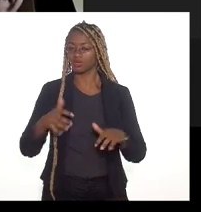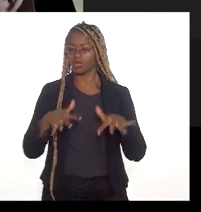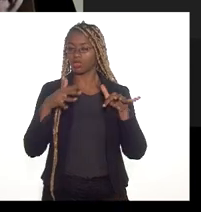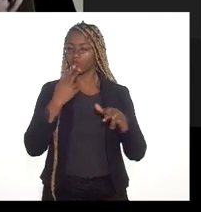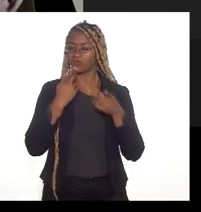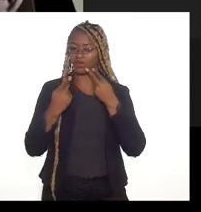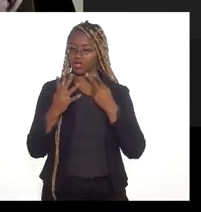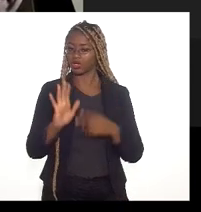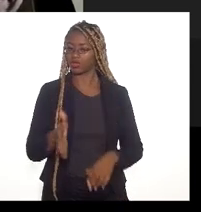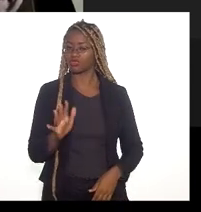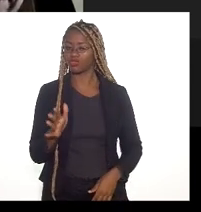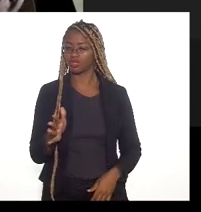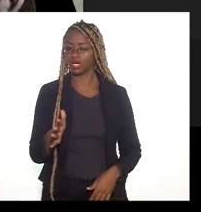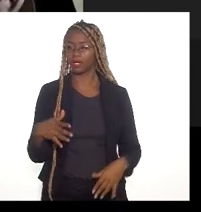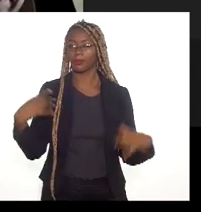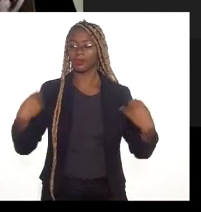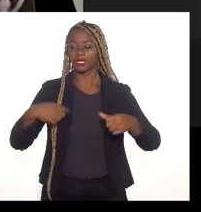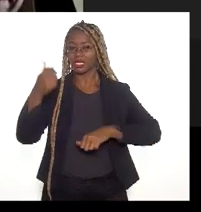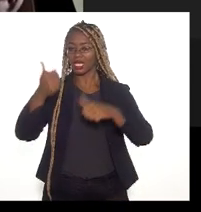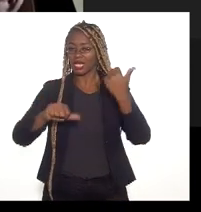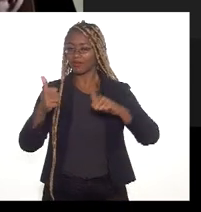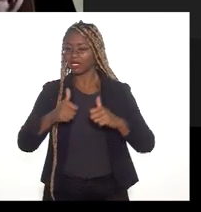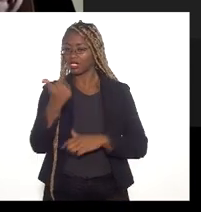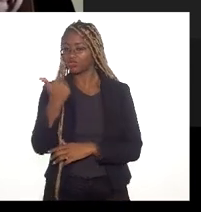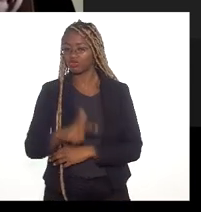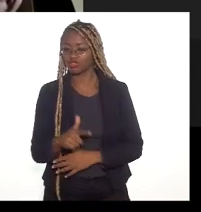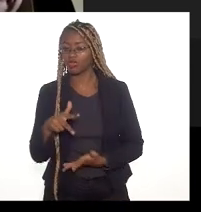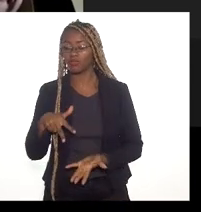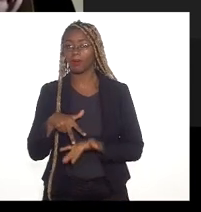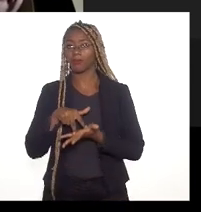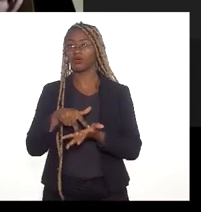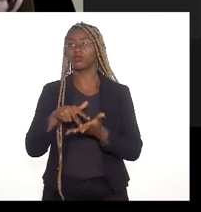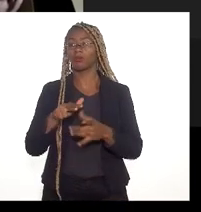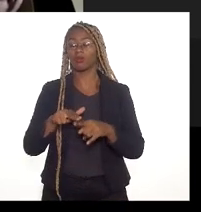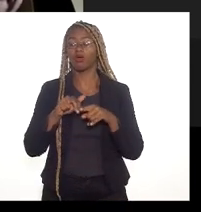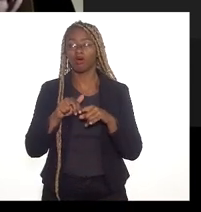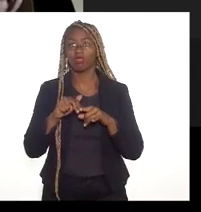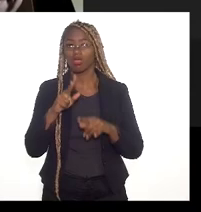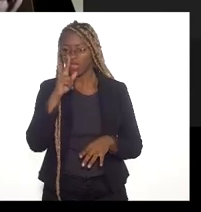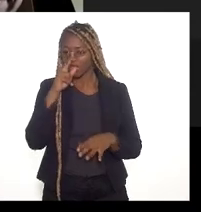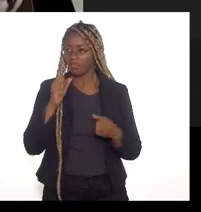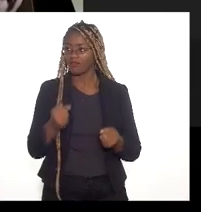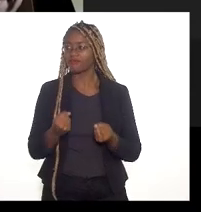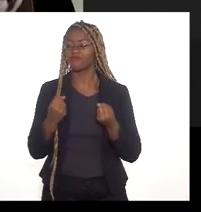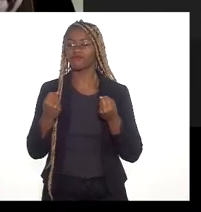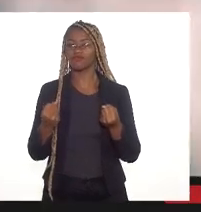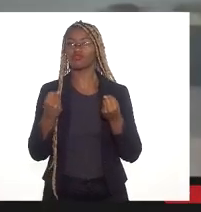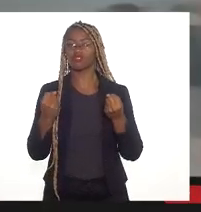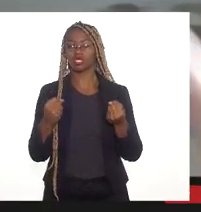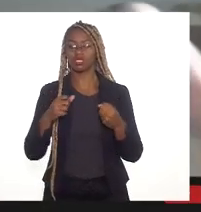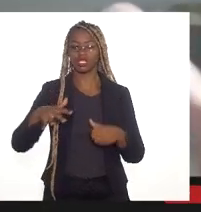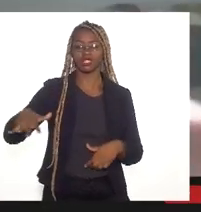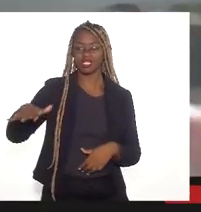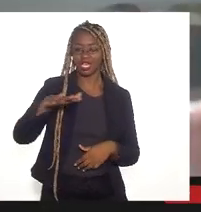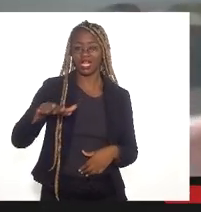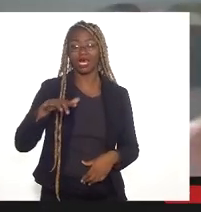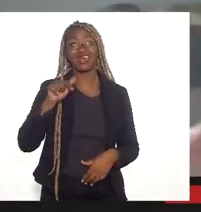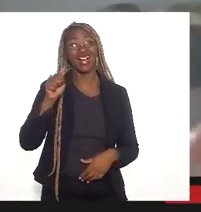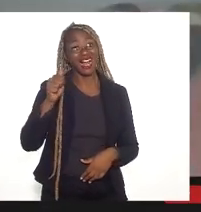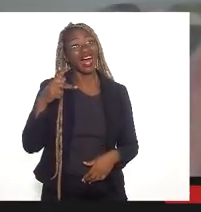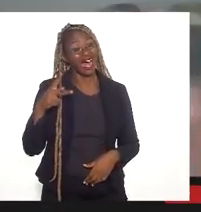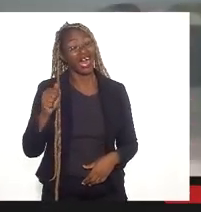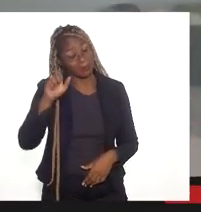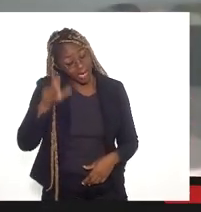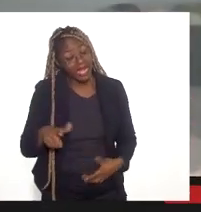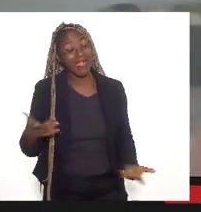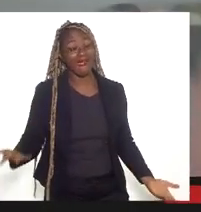necessidade da prefeitura reavaliar sua posição para fortalecer essa área do campo do bomba como uma APA. Essa área,